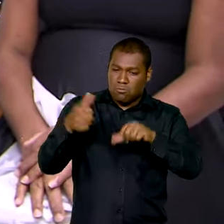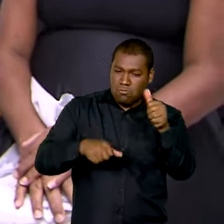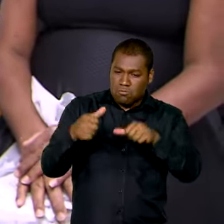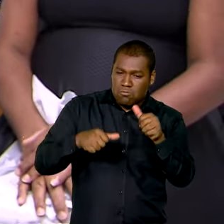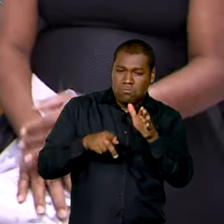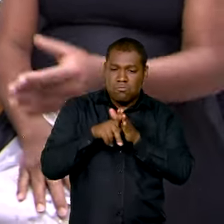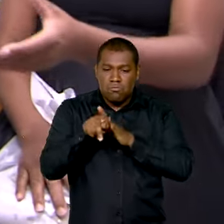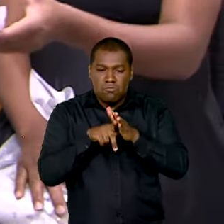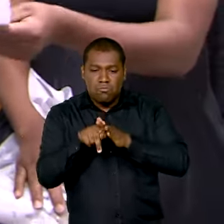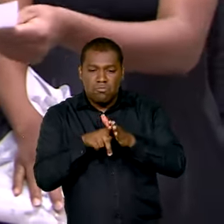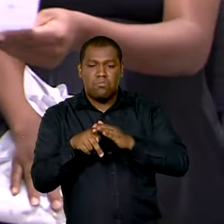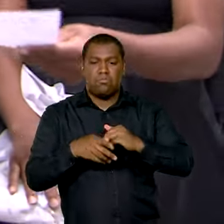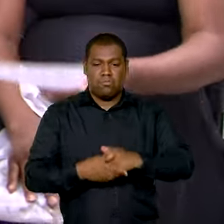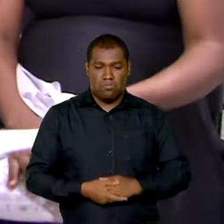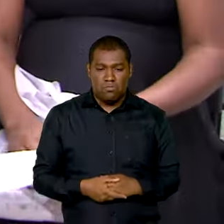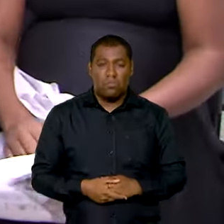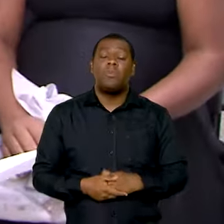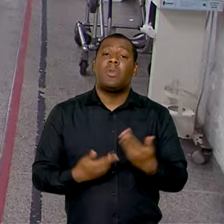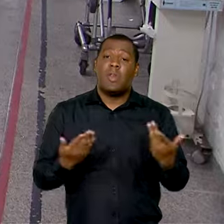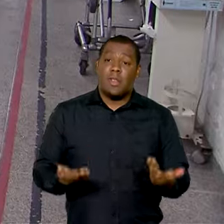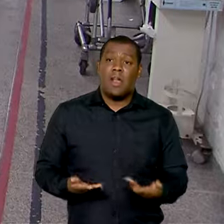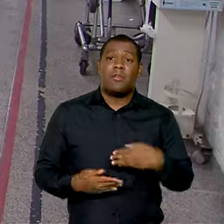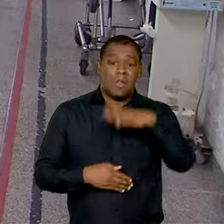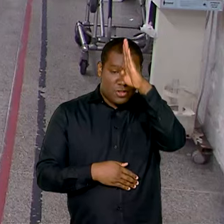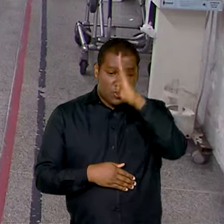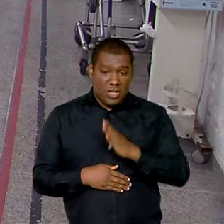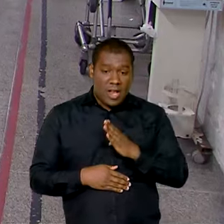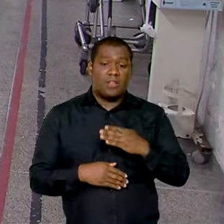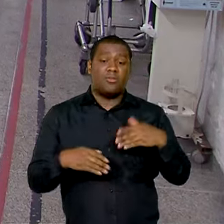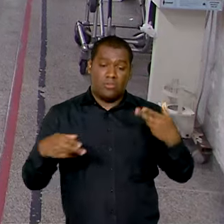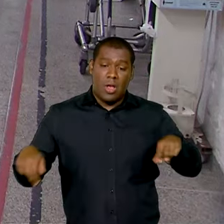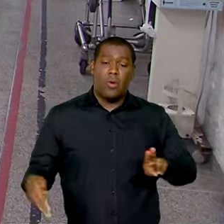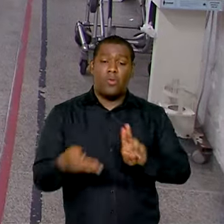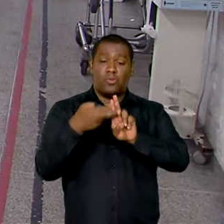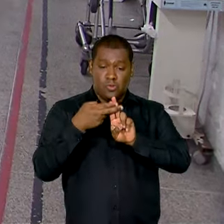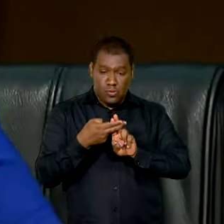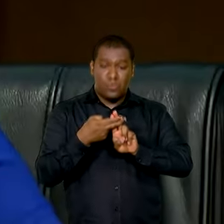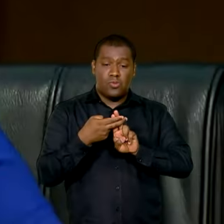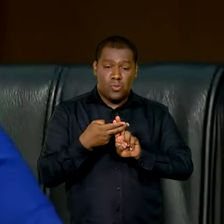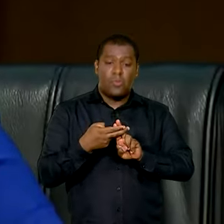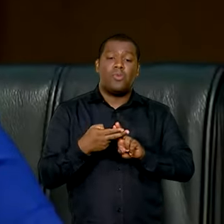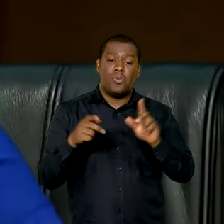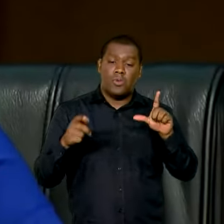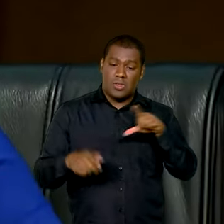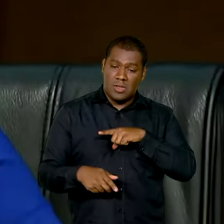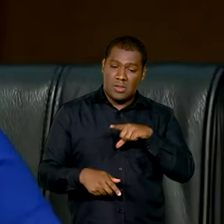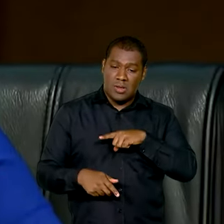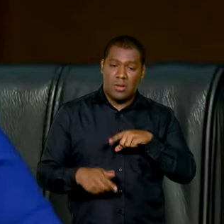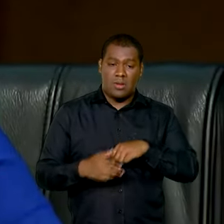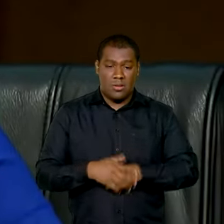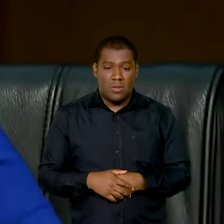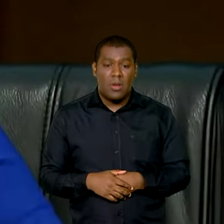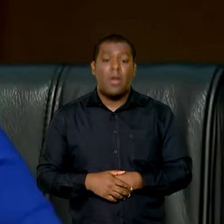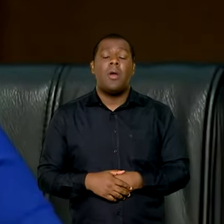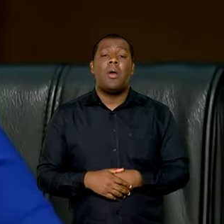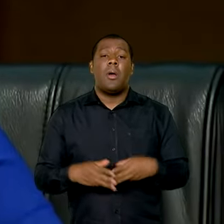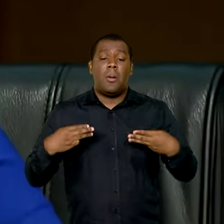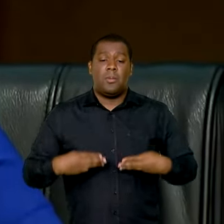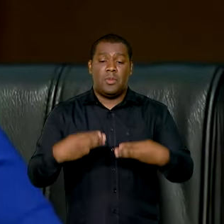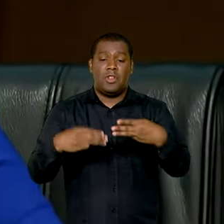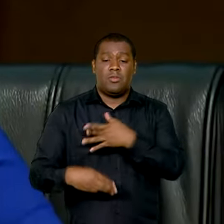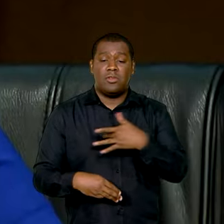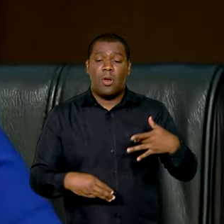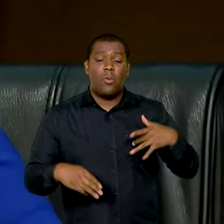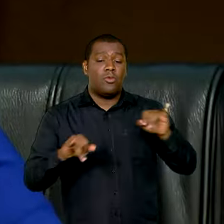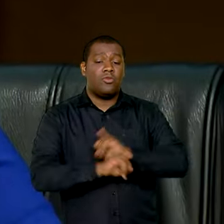tratamento estão disponíveis gratuitamente no Sistema Único de Saúde, o SUS. E além do lançamento da campanha, o Ministério